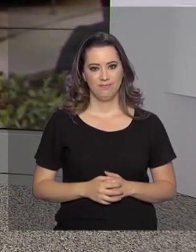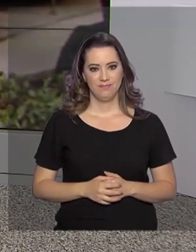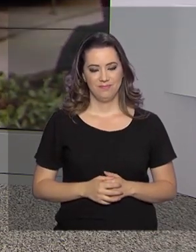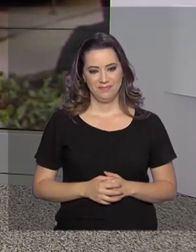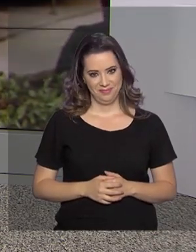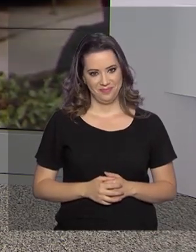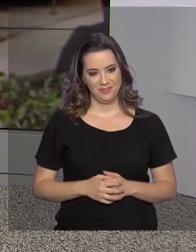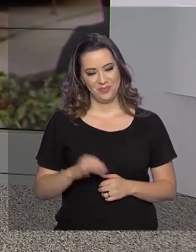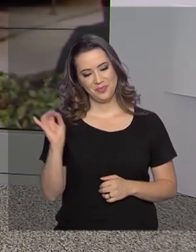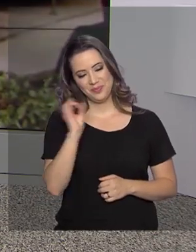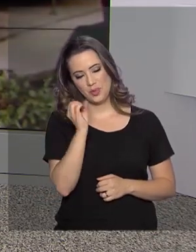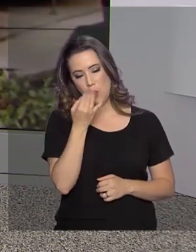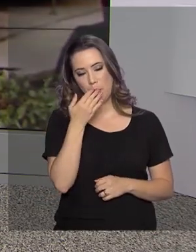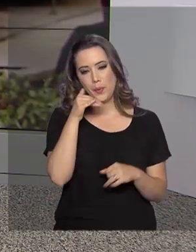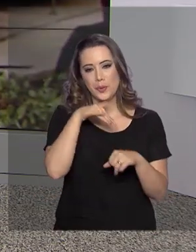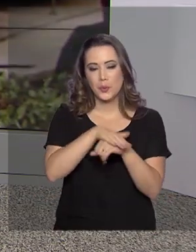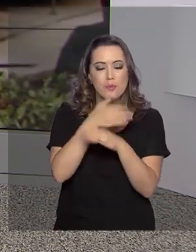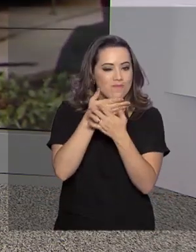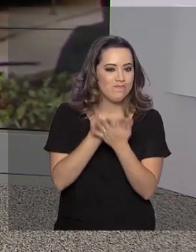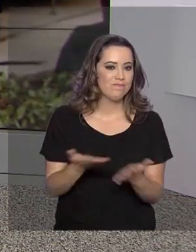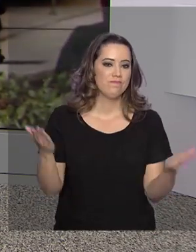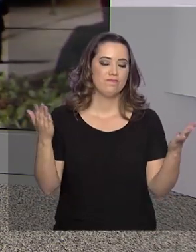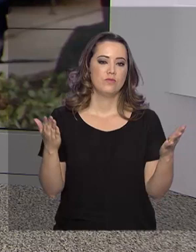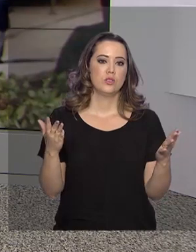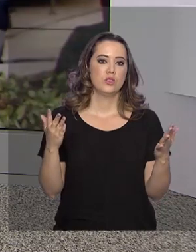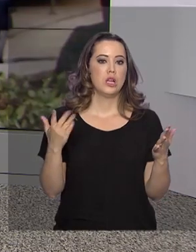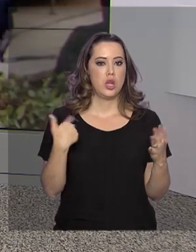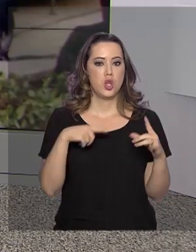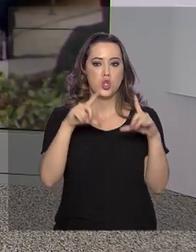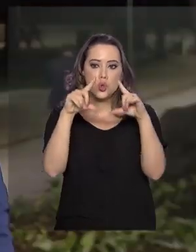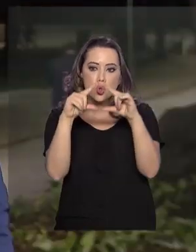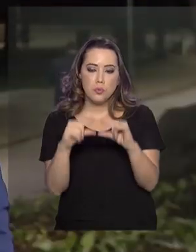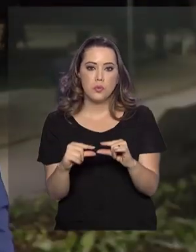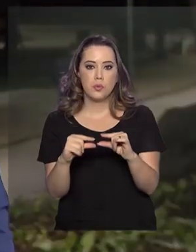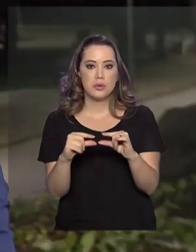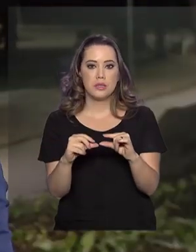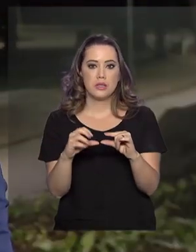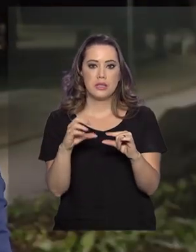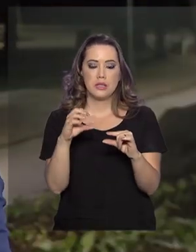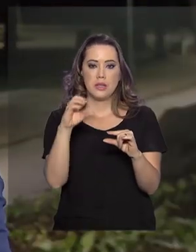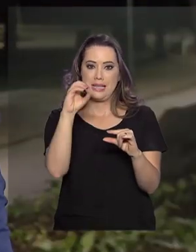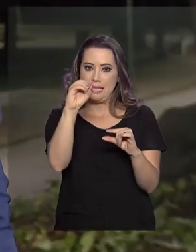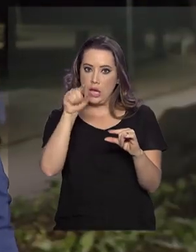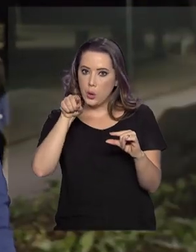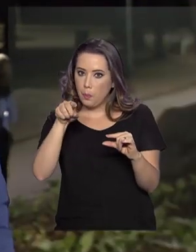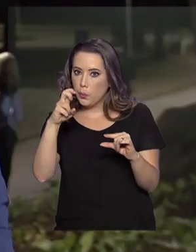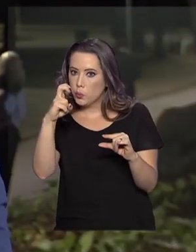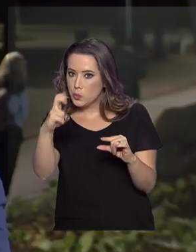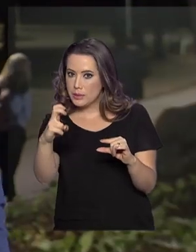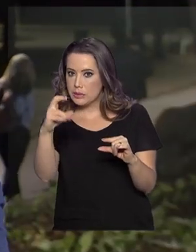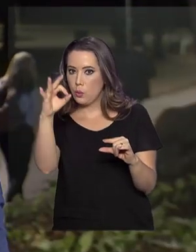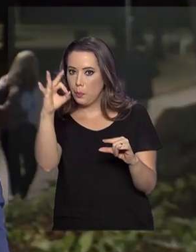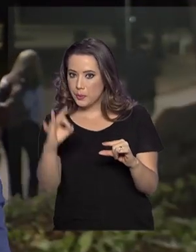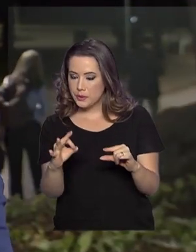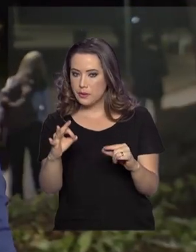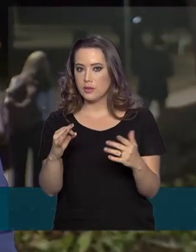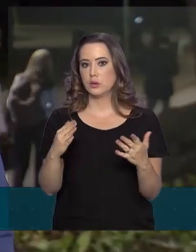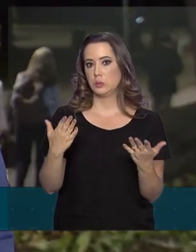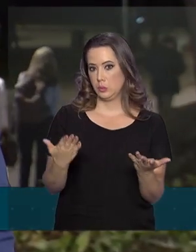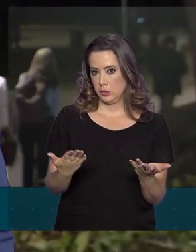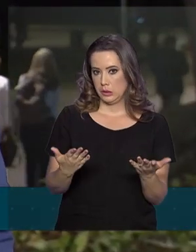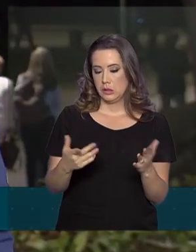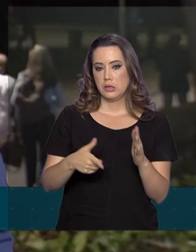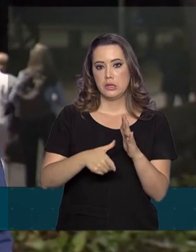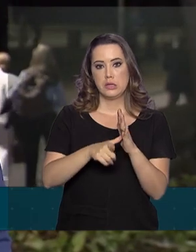Boa noite, Roberto. Boa noite a todos. O corte foi de meio ponto percentual. Com isso, a Selic passa de